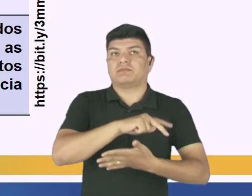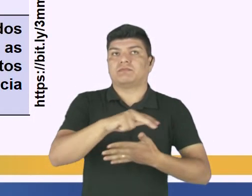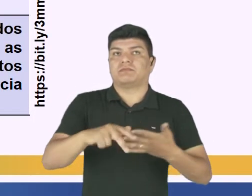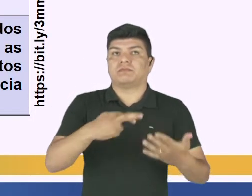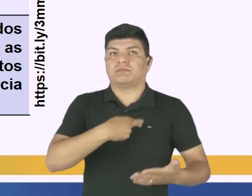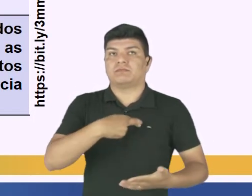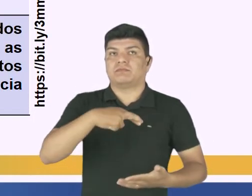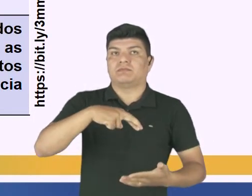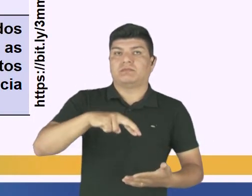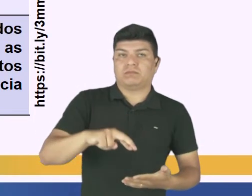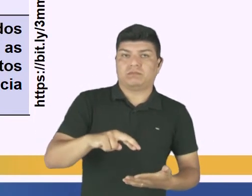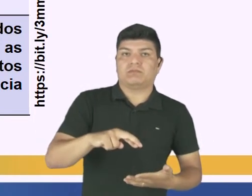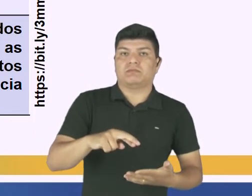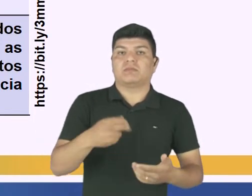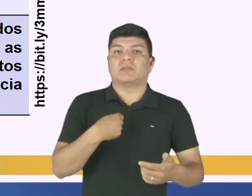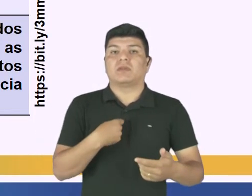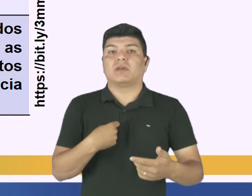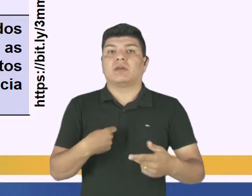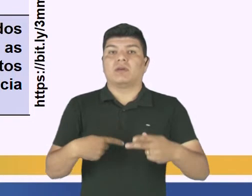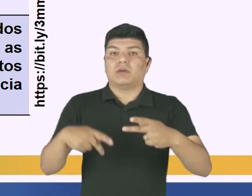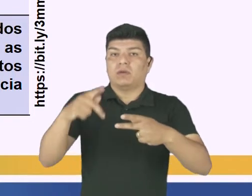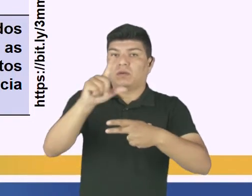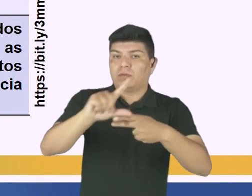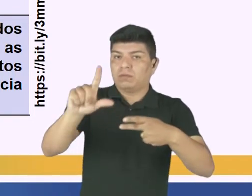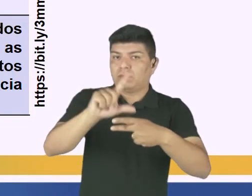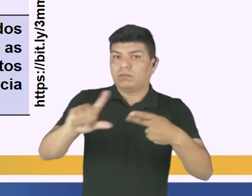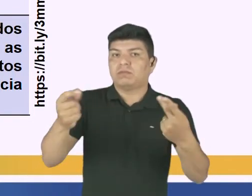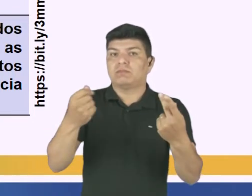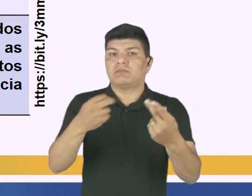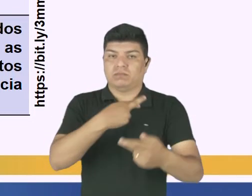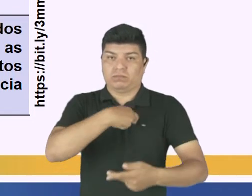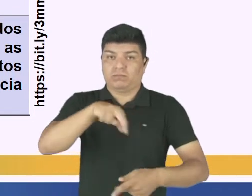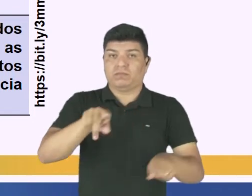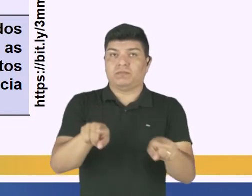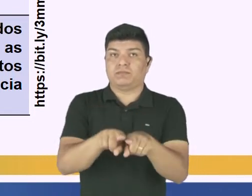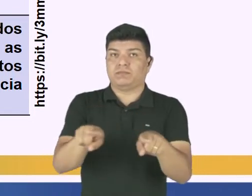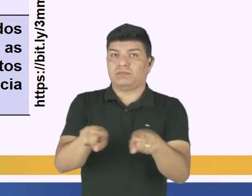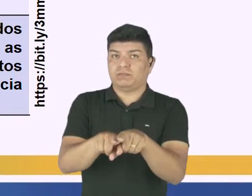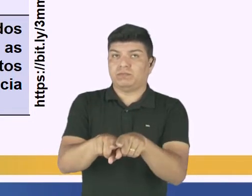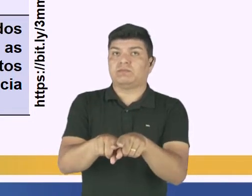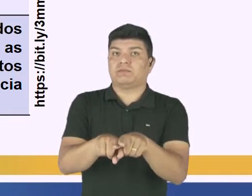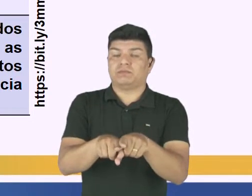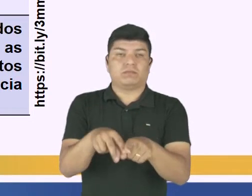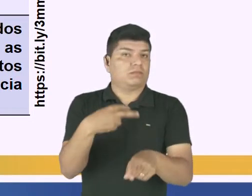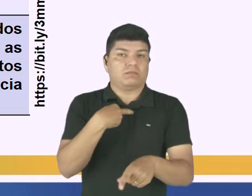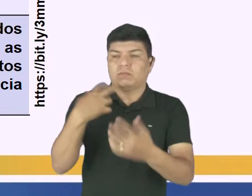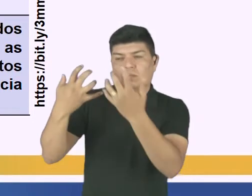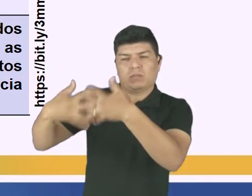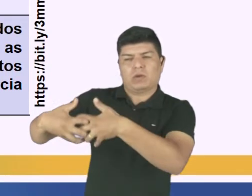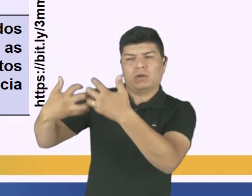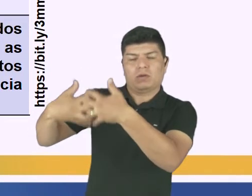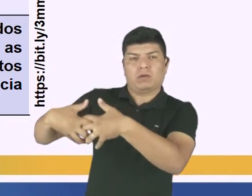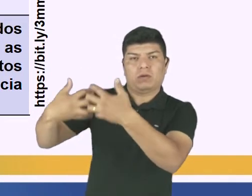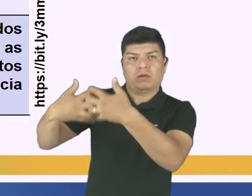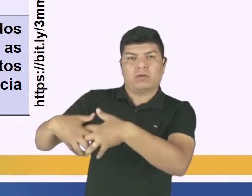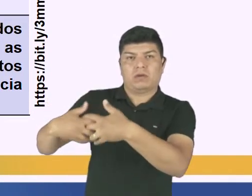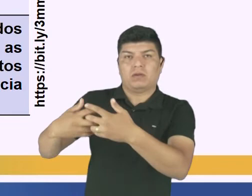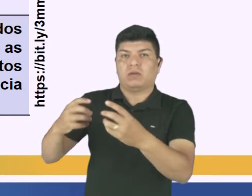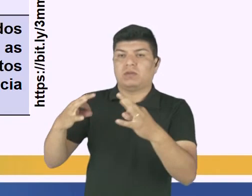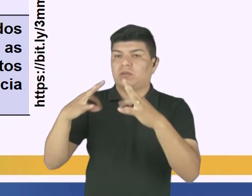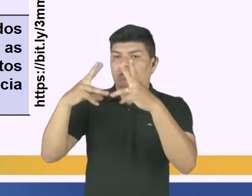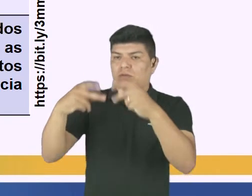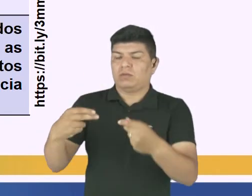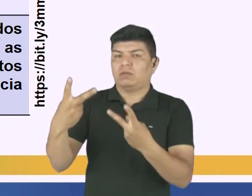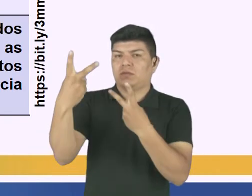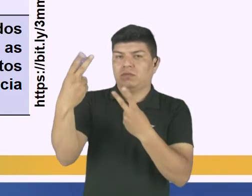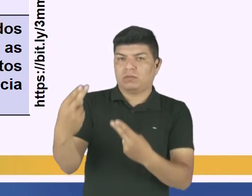religiosa e pluralismo religioso. Não confundir diversidade religiosa com pluralismo religioso. Tornando igual tudo,